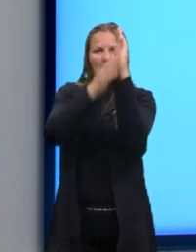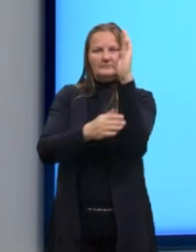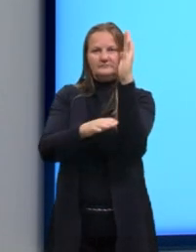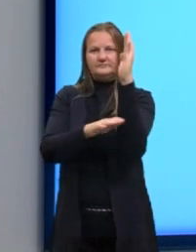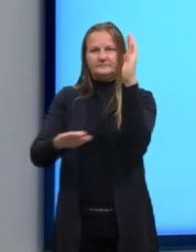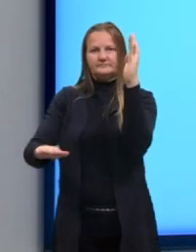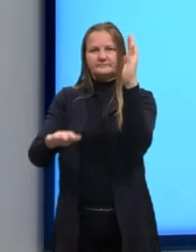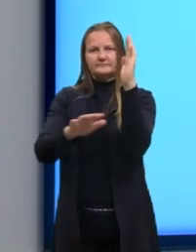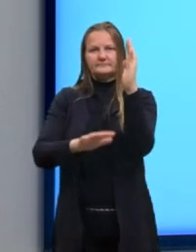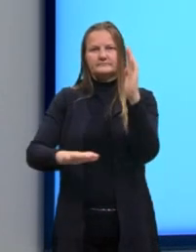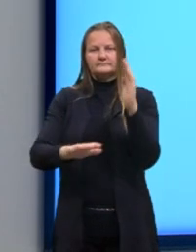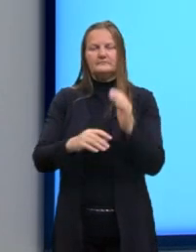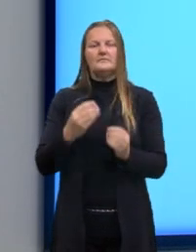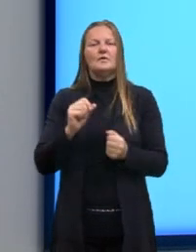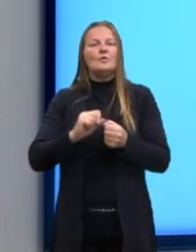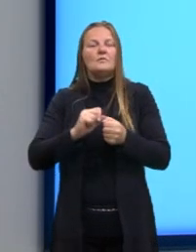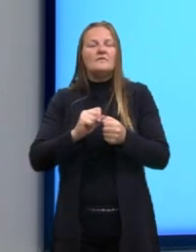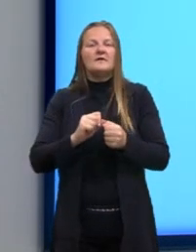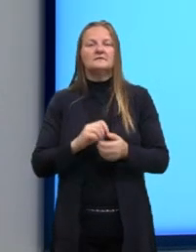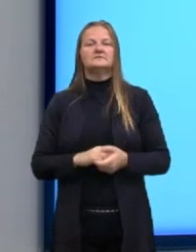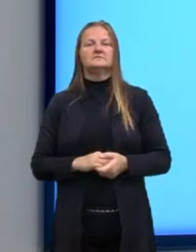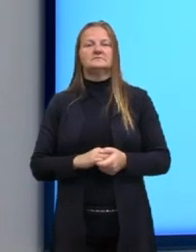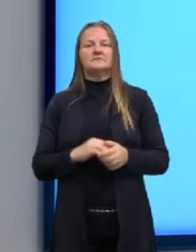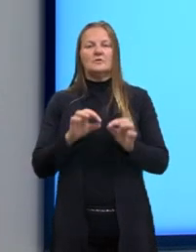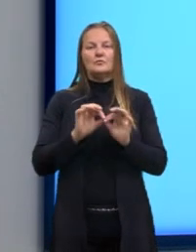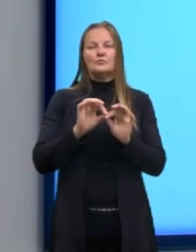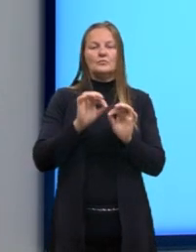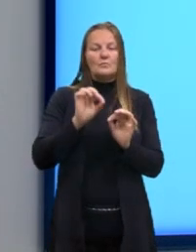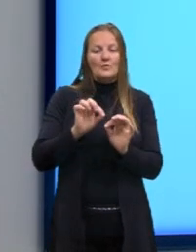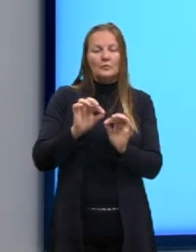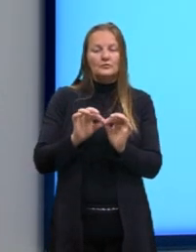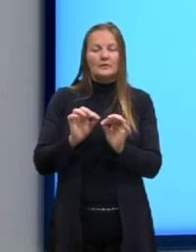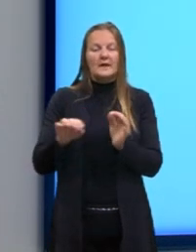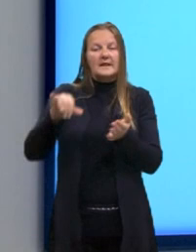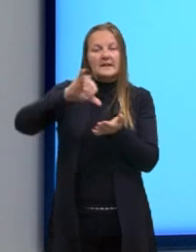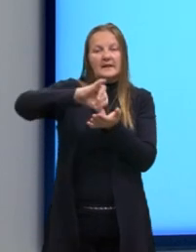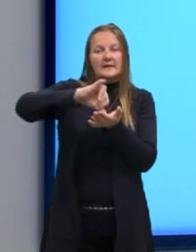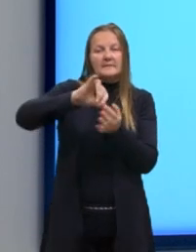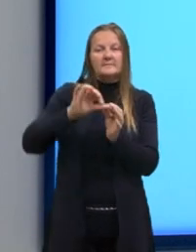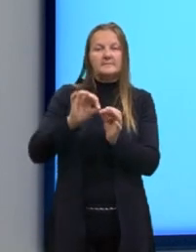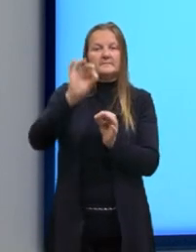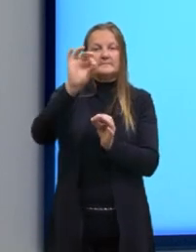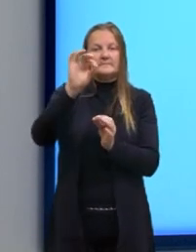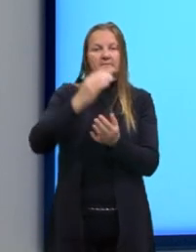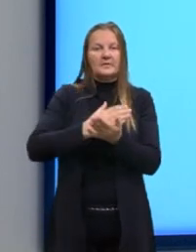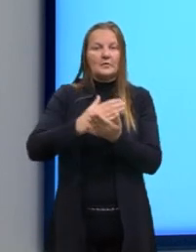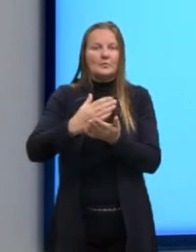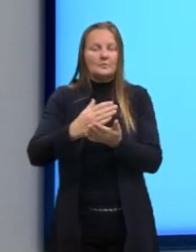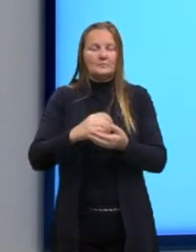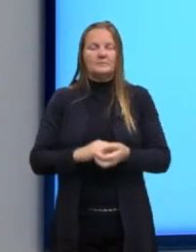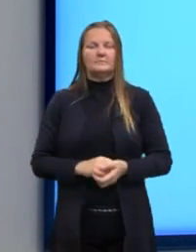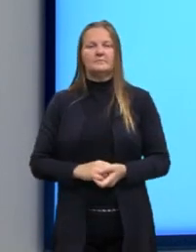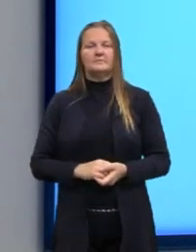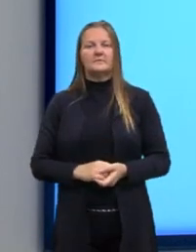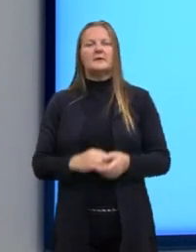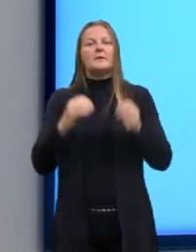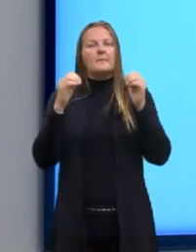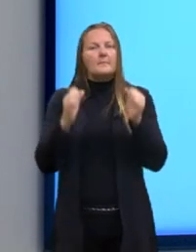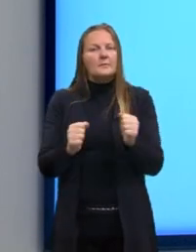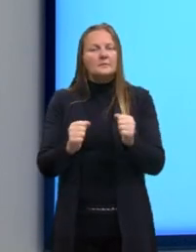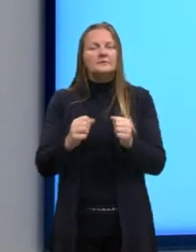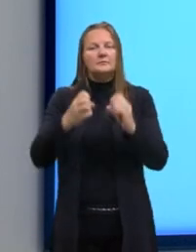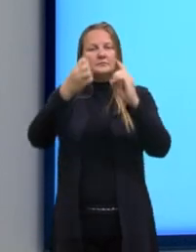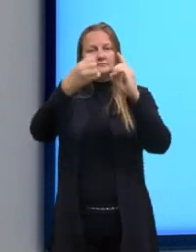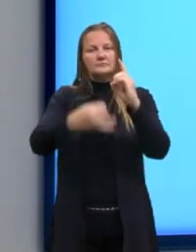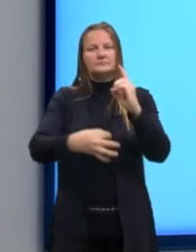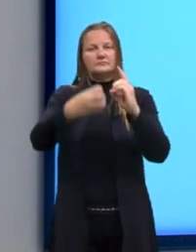localizar e como determinar a distância de um ponto até o centro, até a origem. Então, nós podemos definir uma